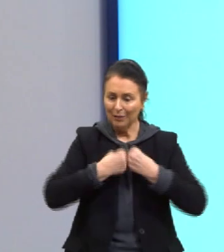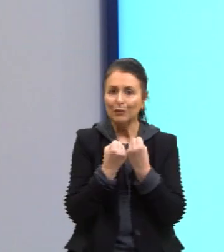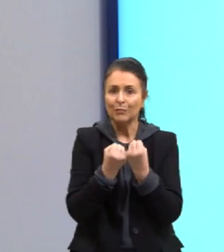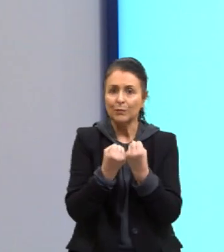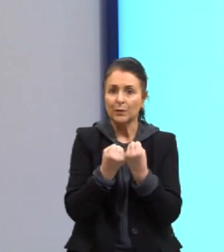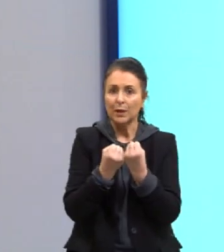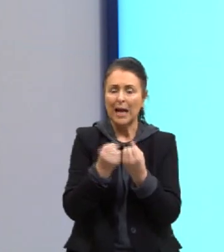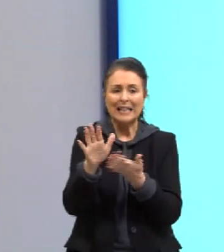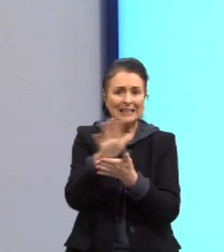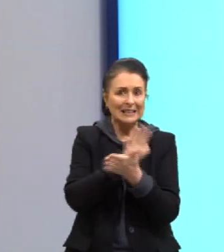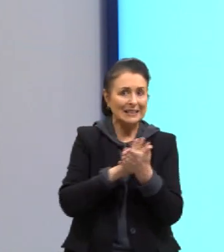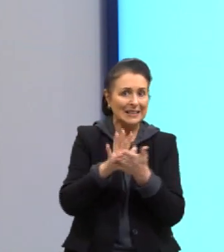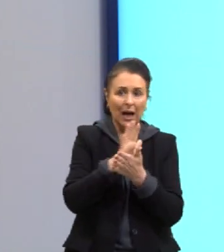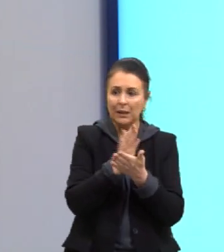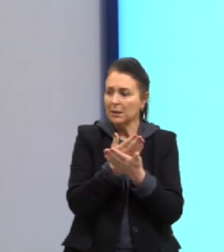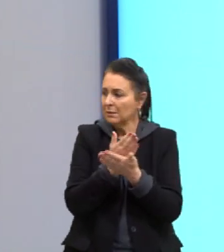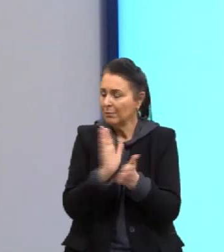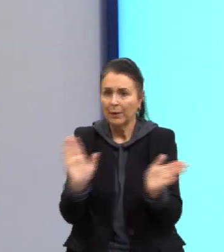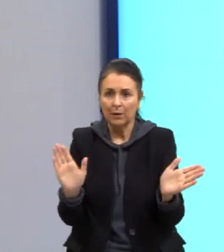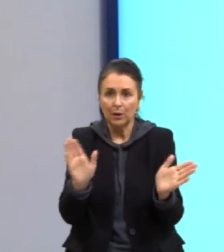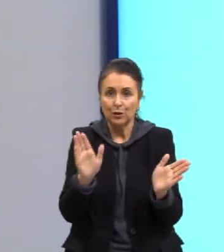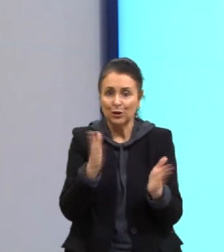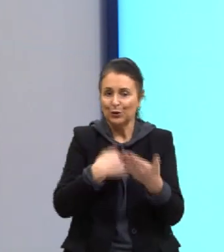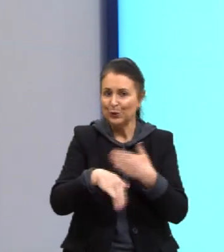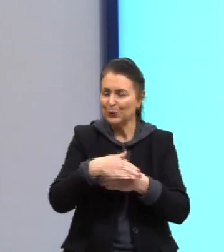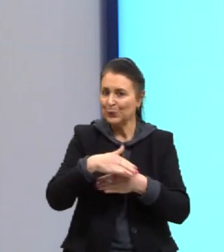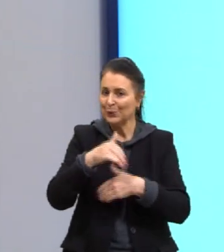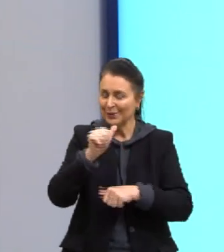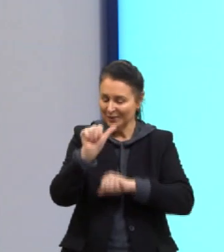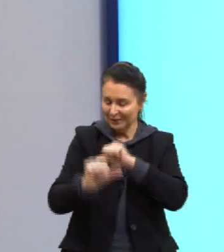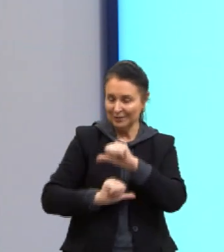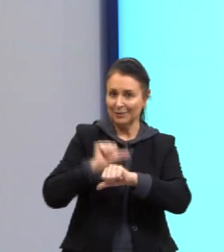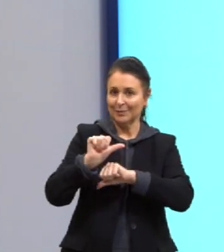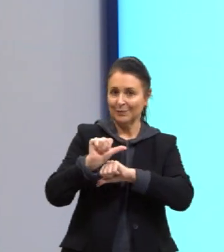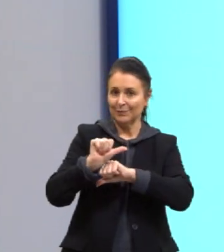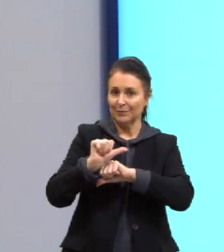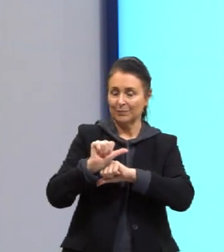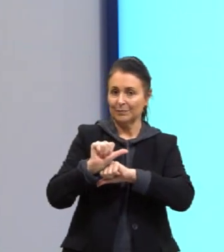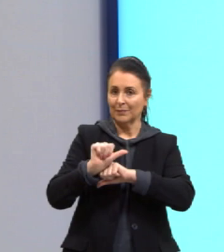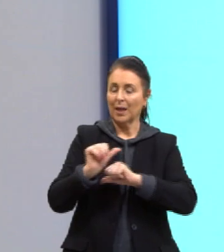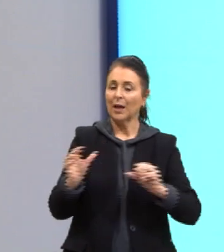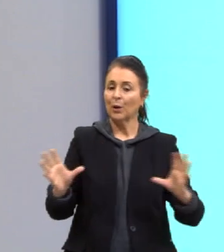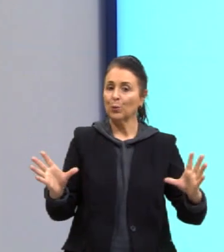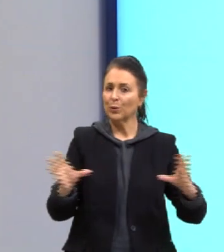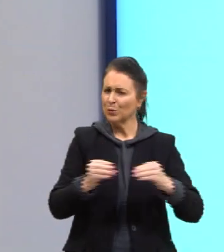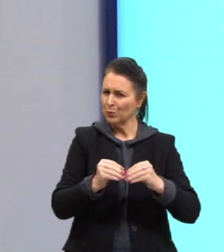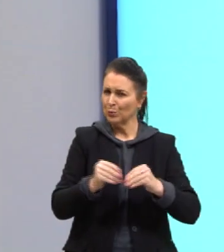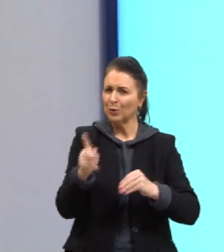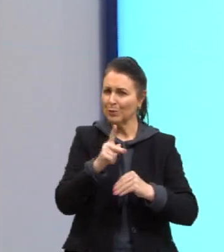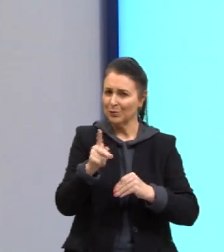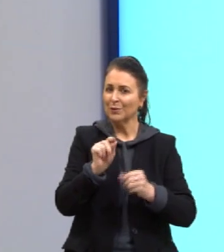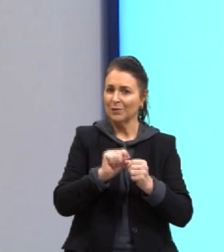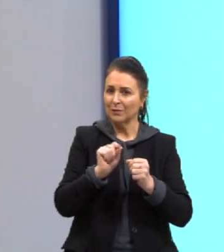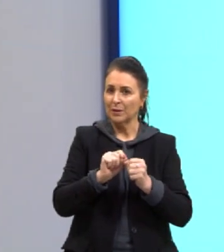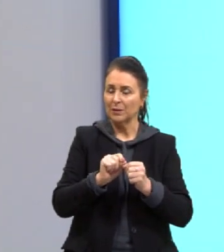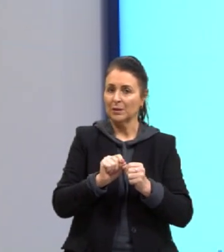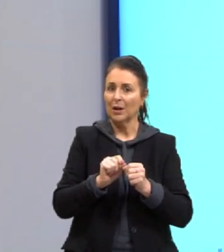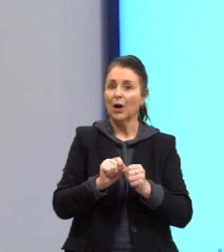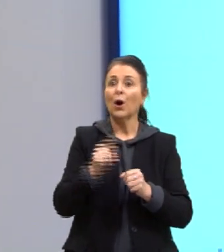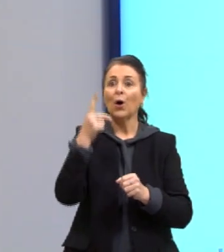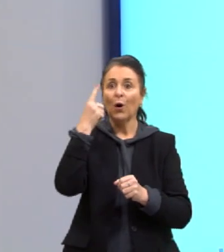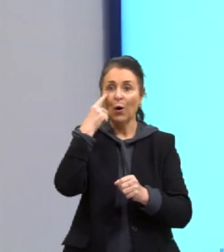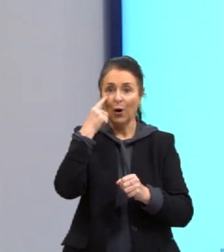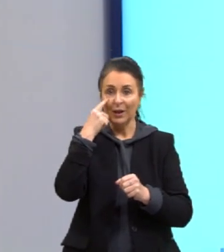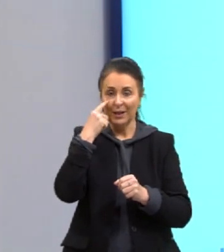Nada se perde, tudo se transforma, resumidamente. Então, aqui eu vou recomendar para vocês um